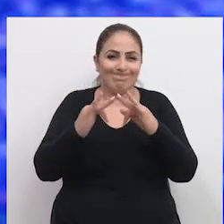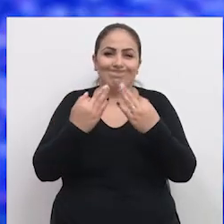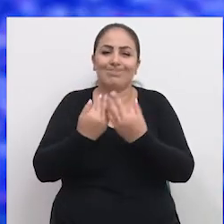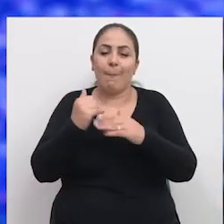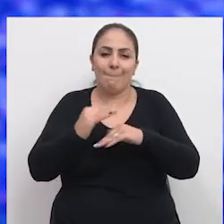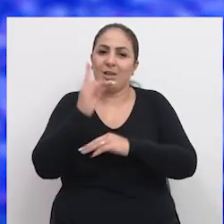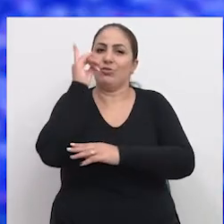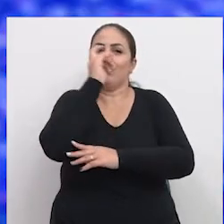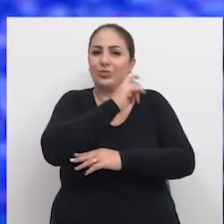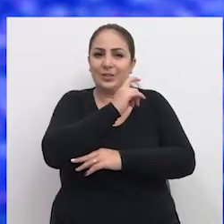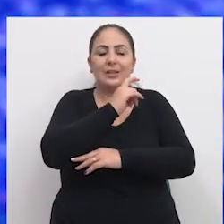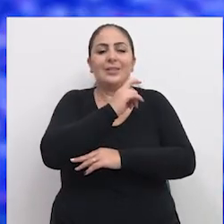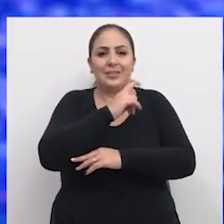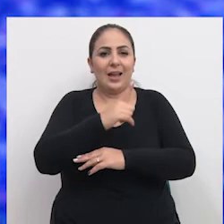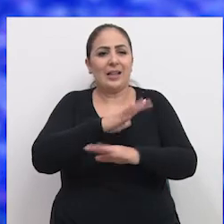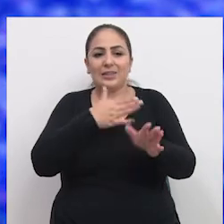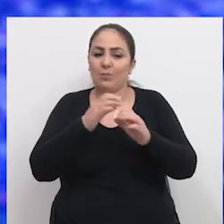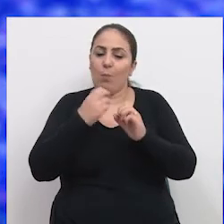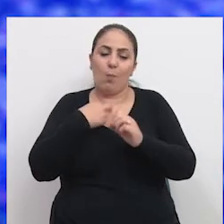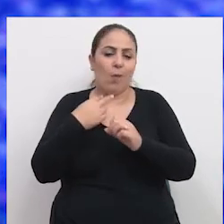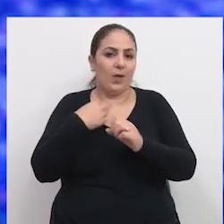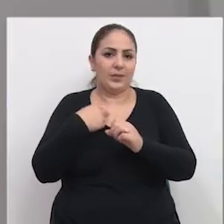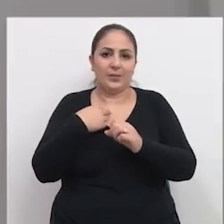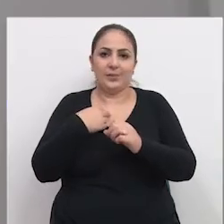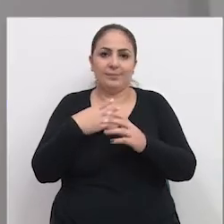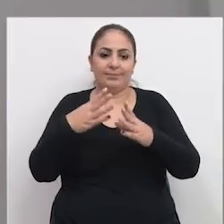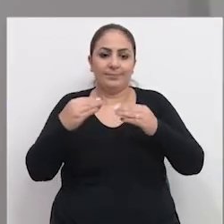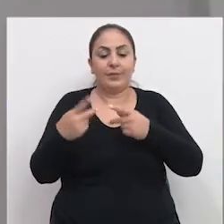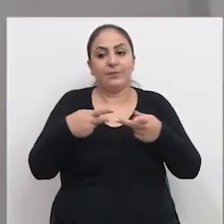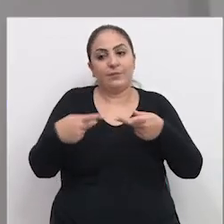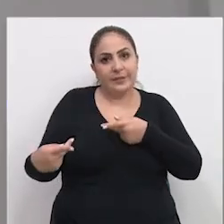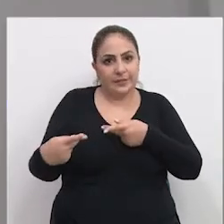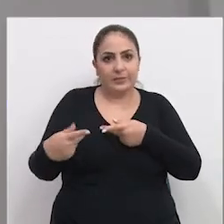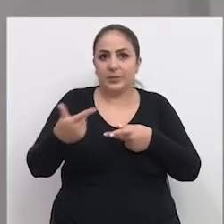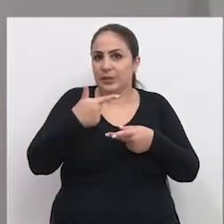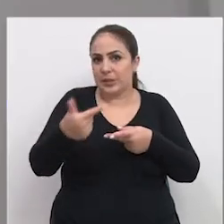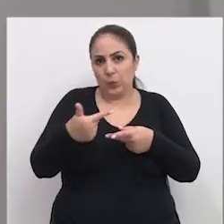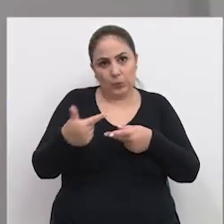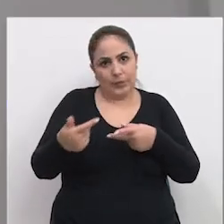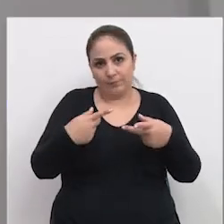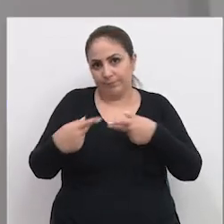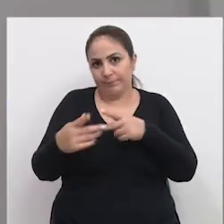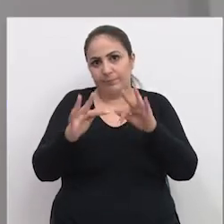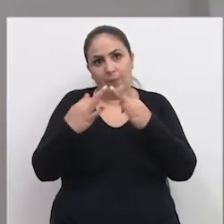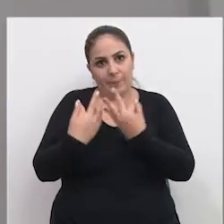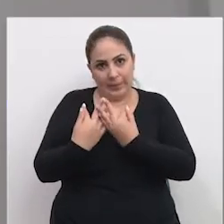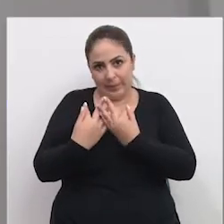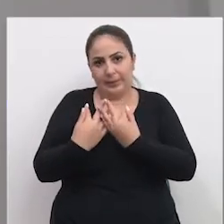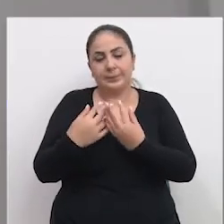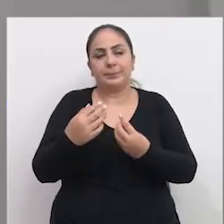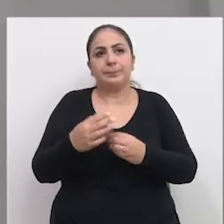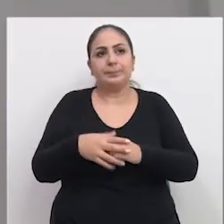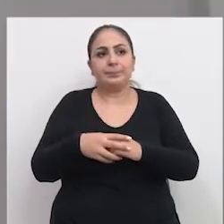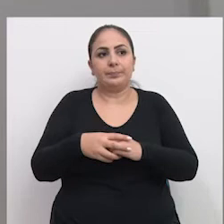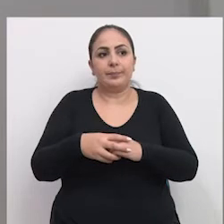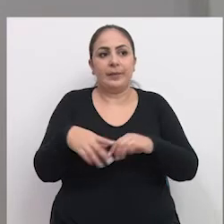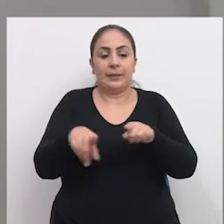da família, né? É uma doença que não possibilita as visitas, né? Esses pacientes não recebem a visita dos familiares.